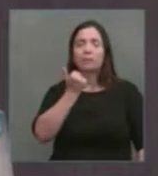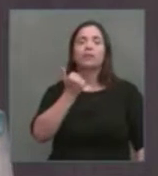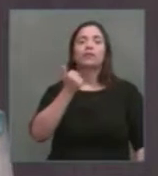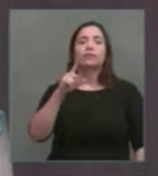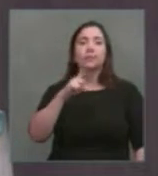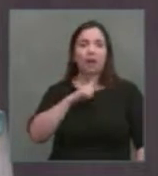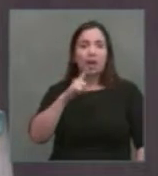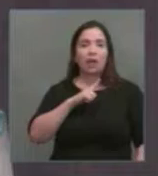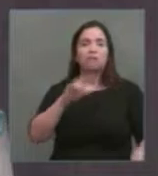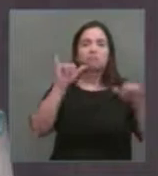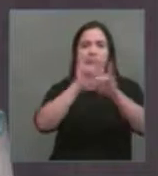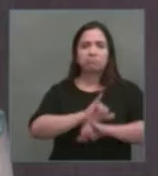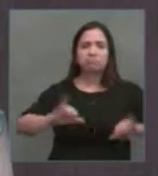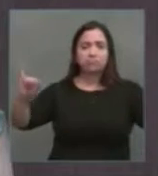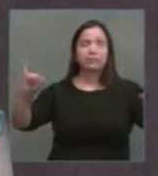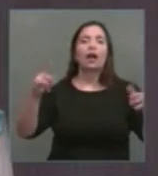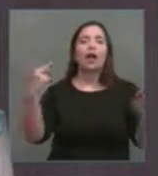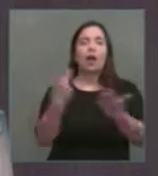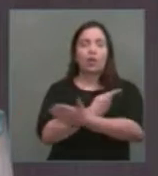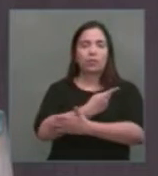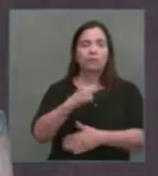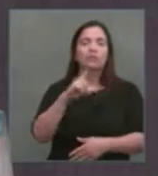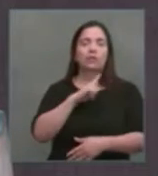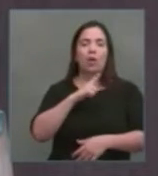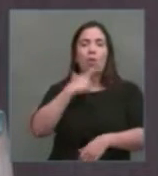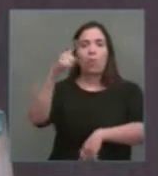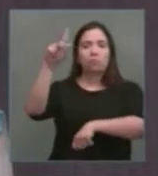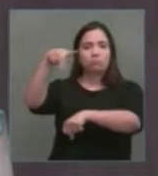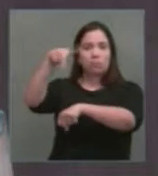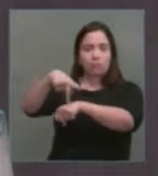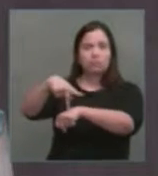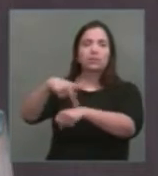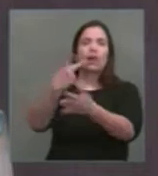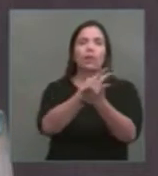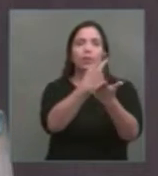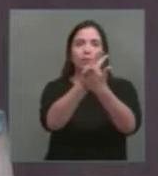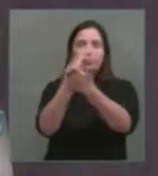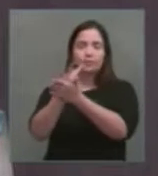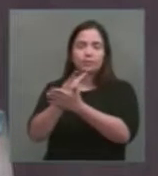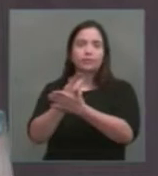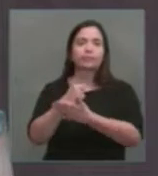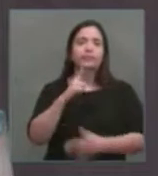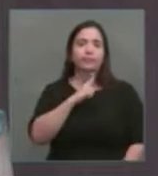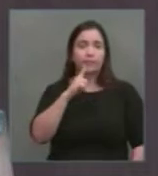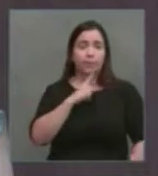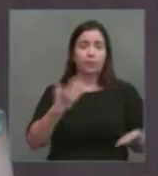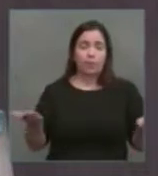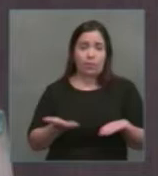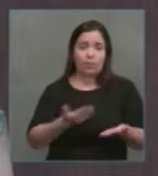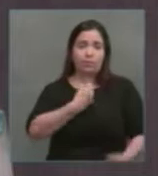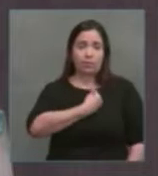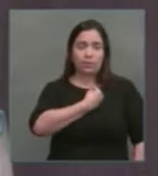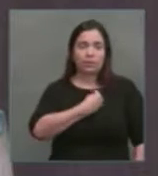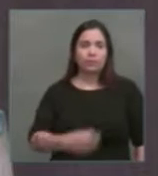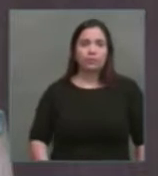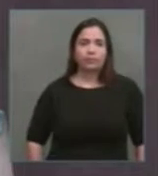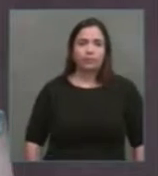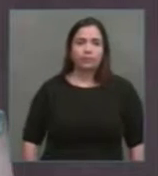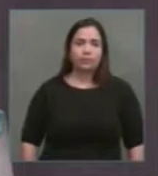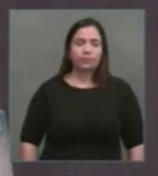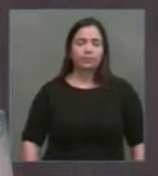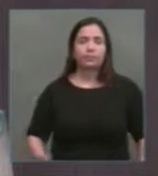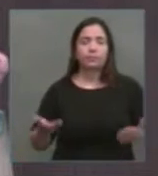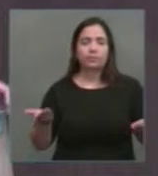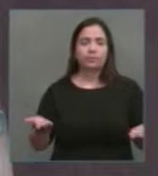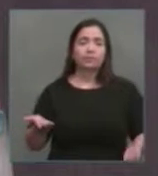de que acontece também em outros países ainda hoje. o que seria um lockout,